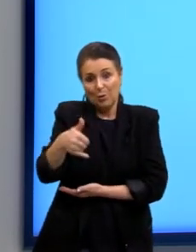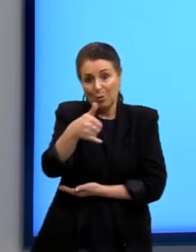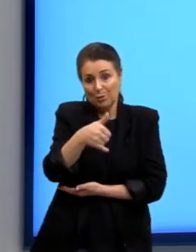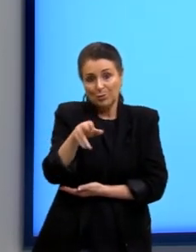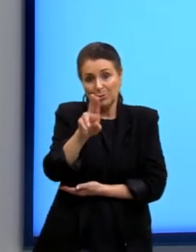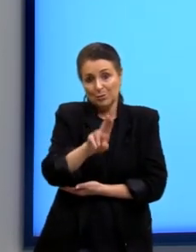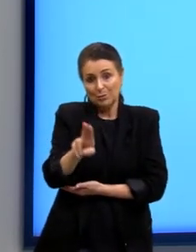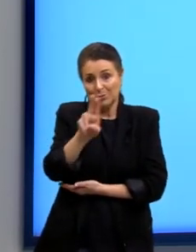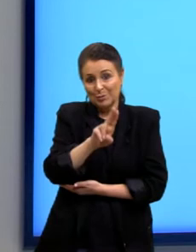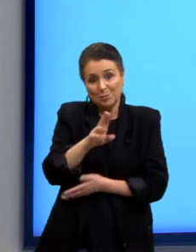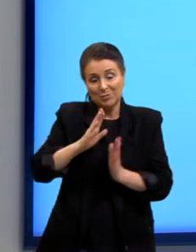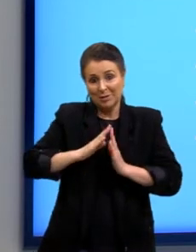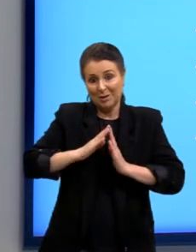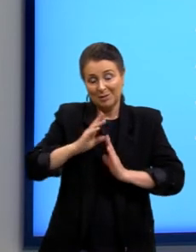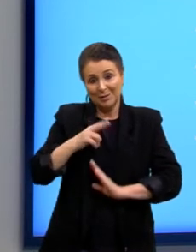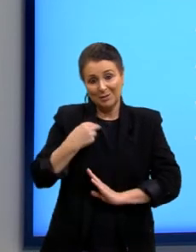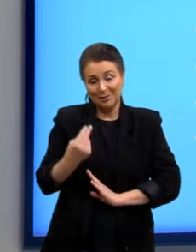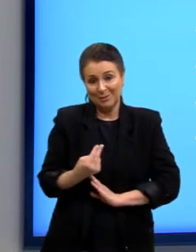na nossa casa.